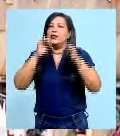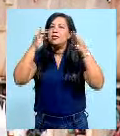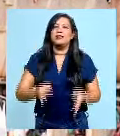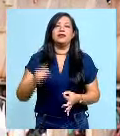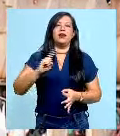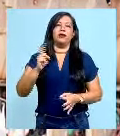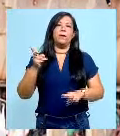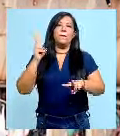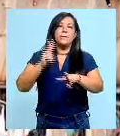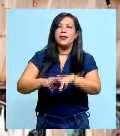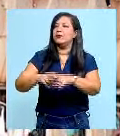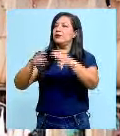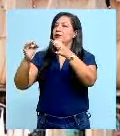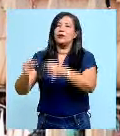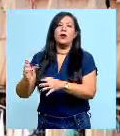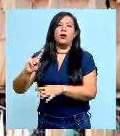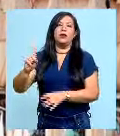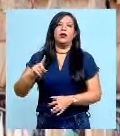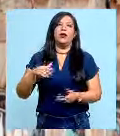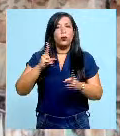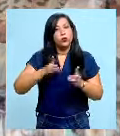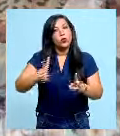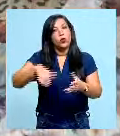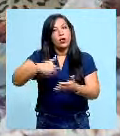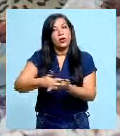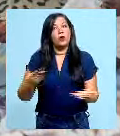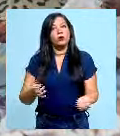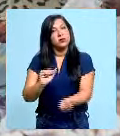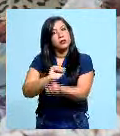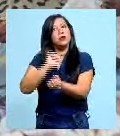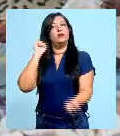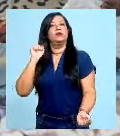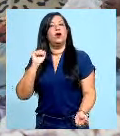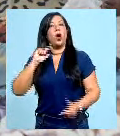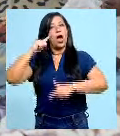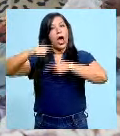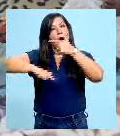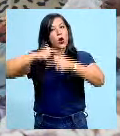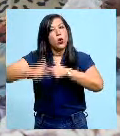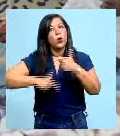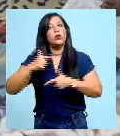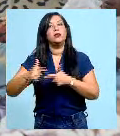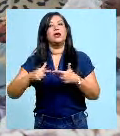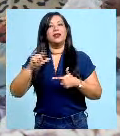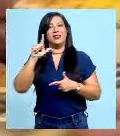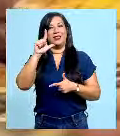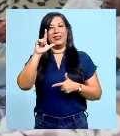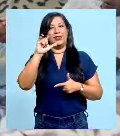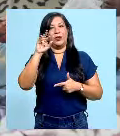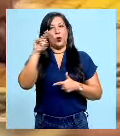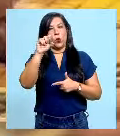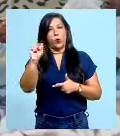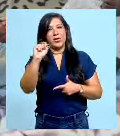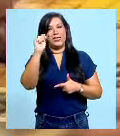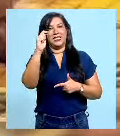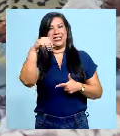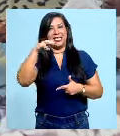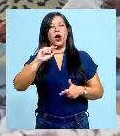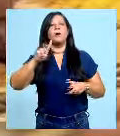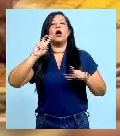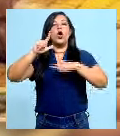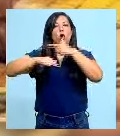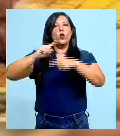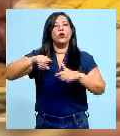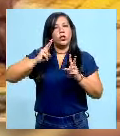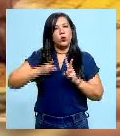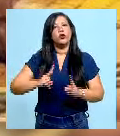Quer dizer, a escravidão ainda continua. Os ideais, a luta do Luiz Gama, ela permanece ao